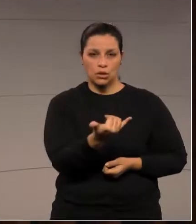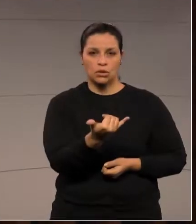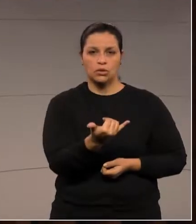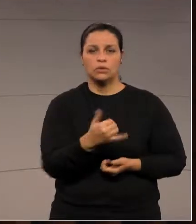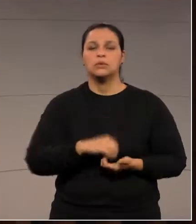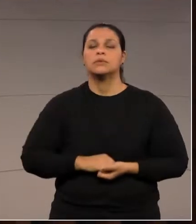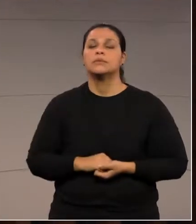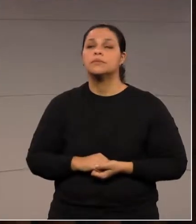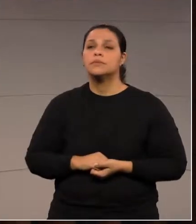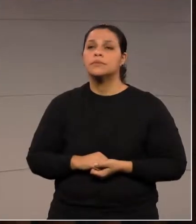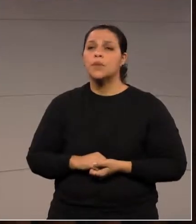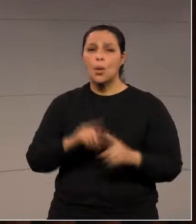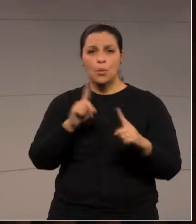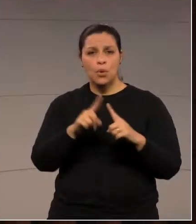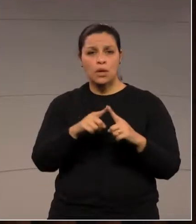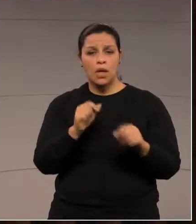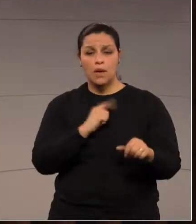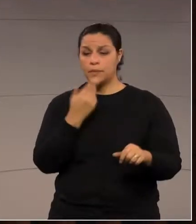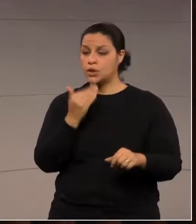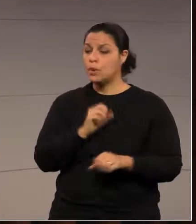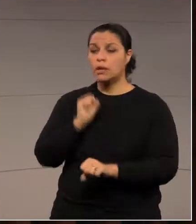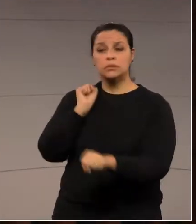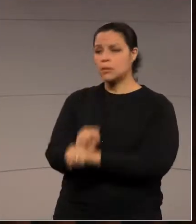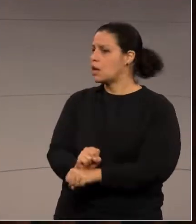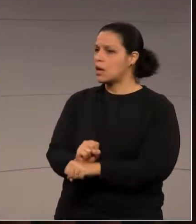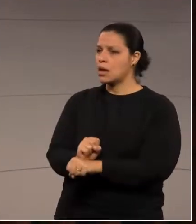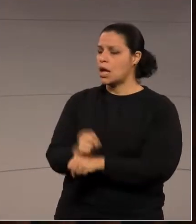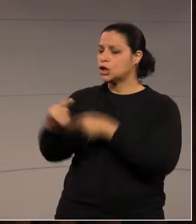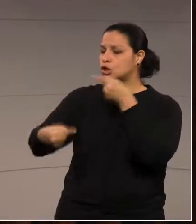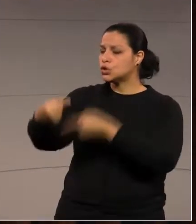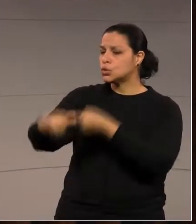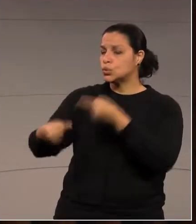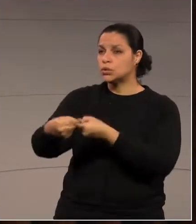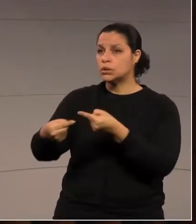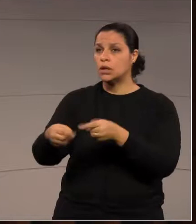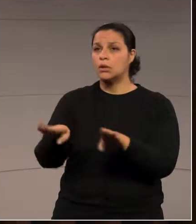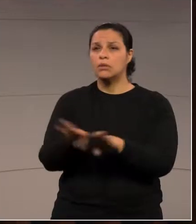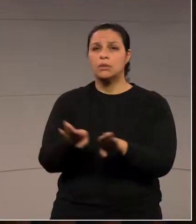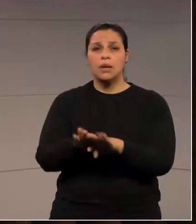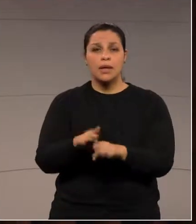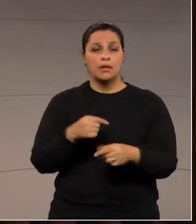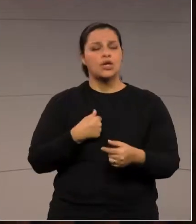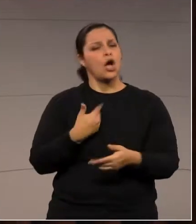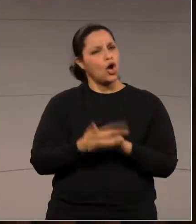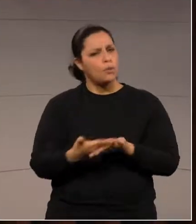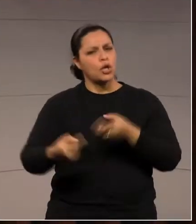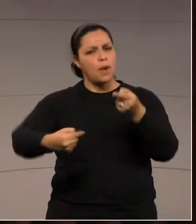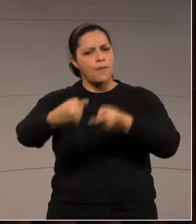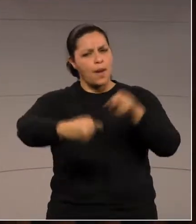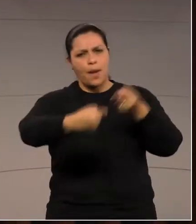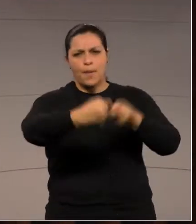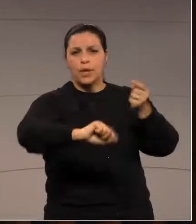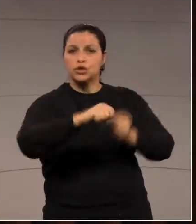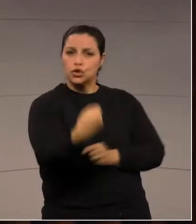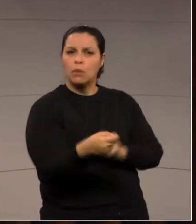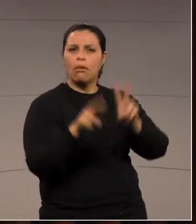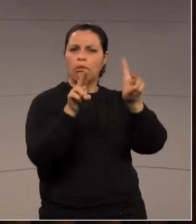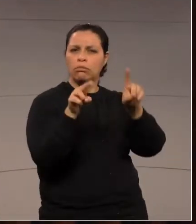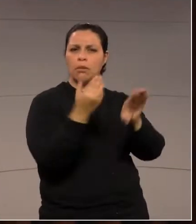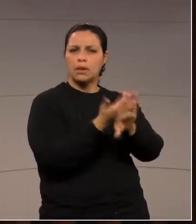que postergou a discussão que estava sendo feita com relação a essa questão.